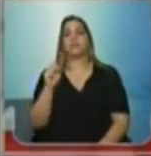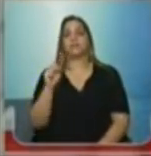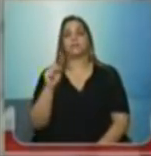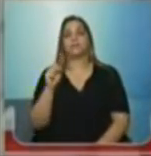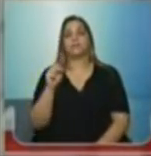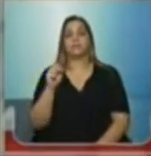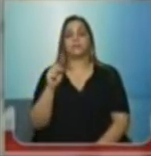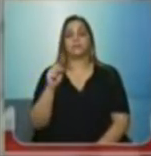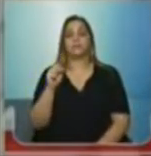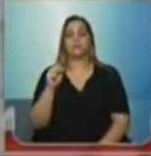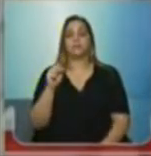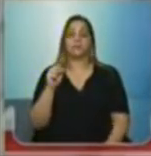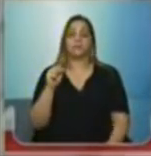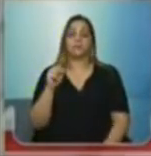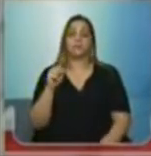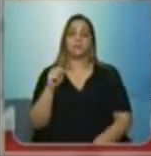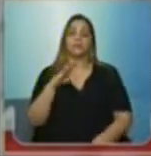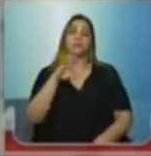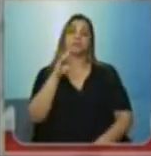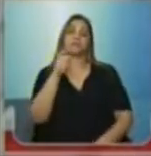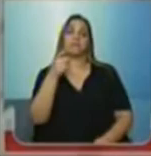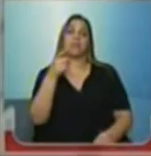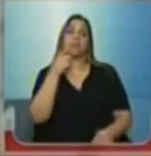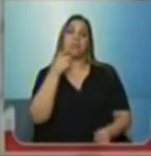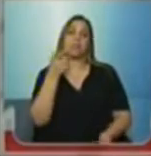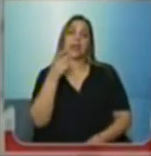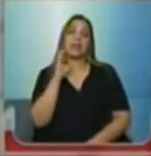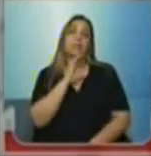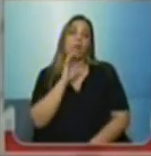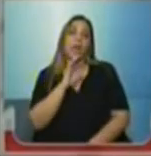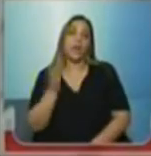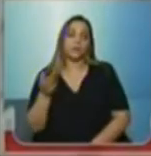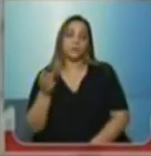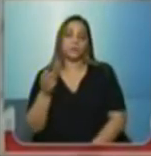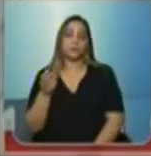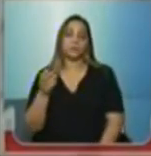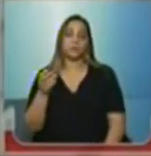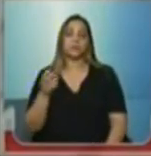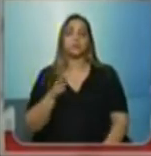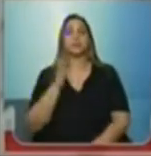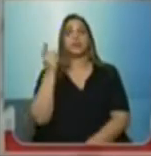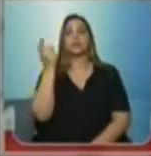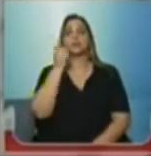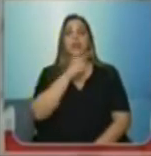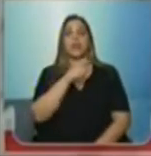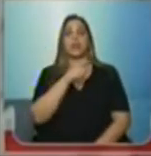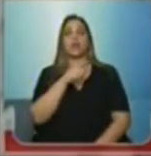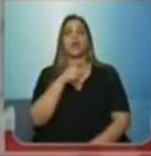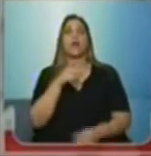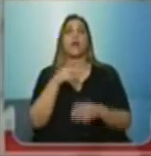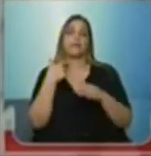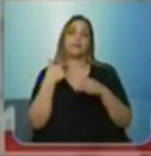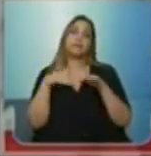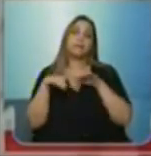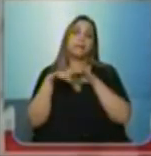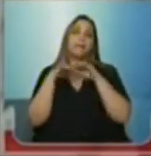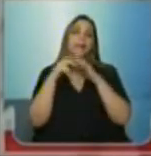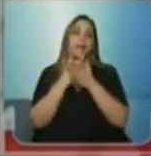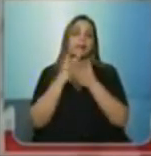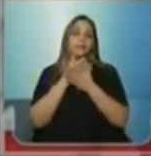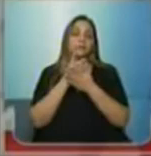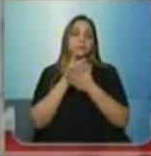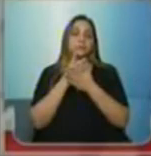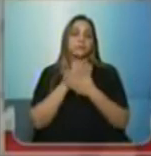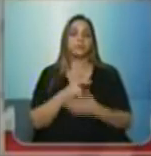em tese, em caráter temporário, mas que já conseguiram a estabilidade. E nós temos quase 50